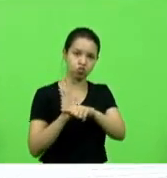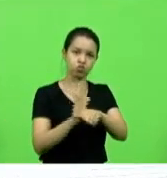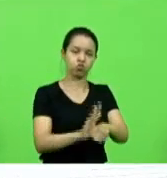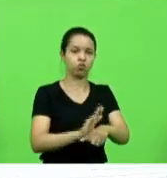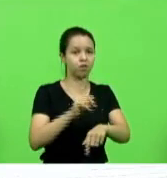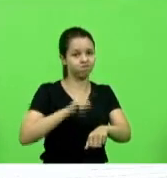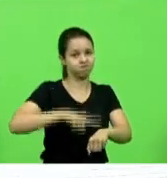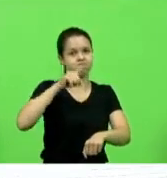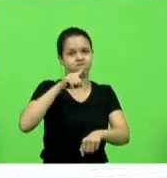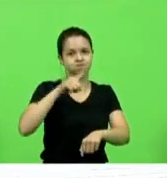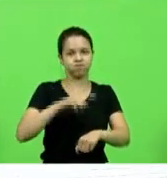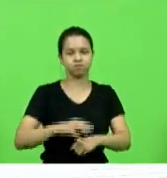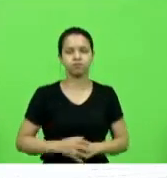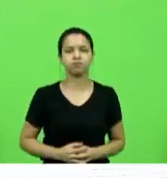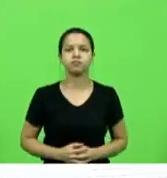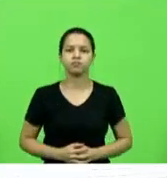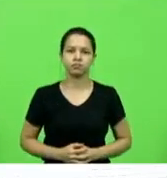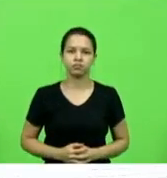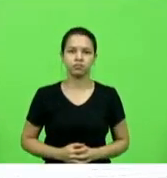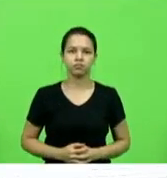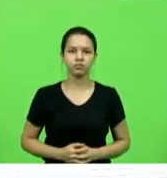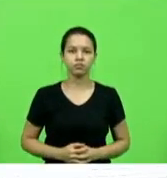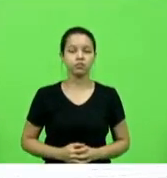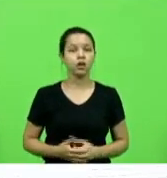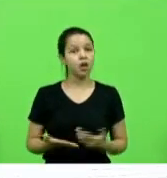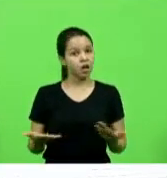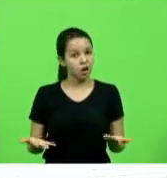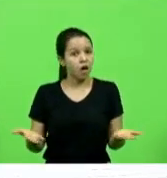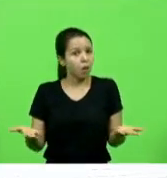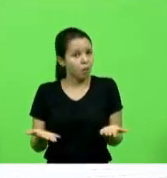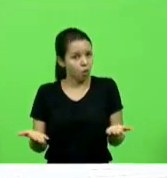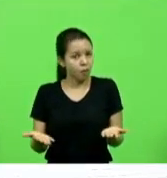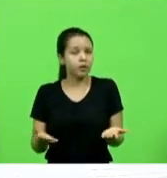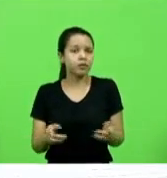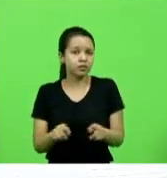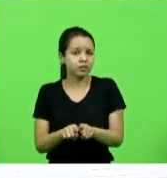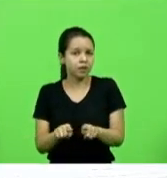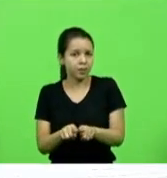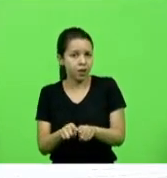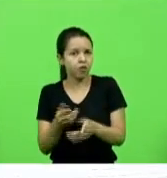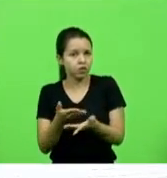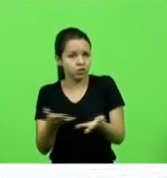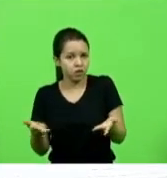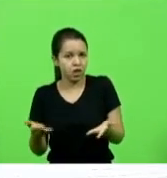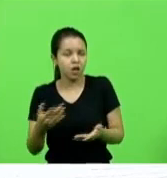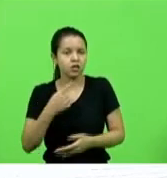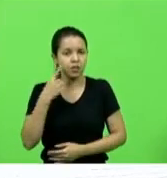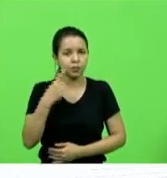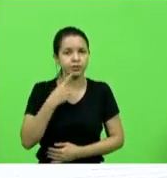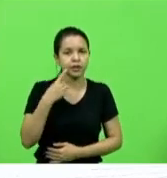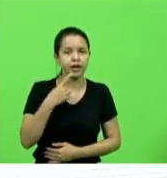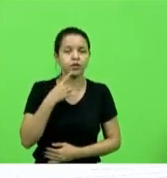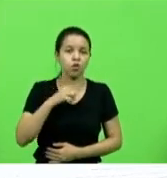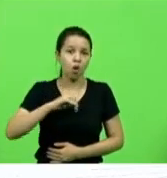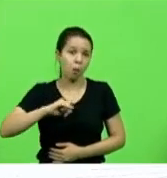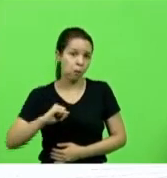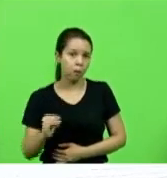imediato mas nesse momento também tem que aqui senhoras e senhores deputados quero aproveitar aqui